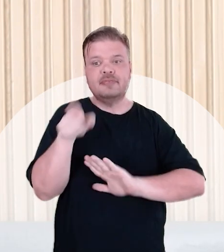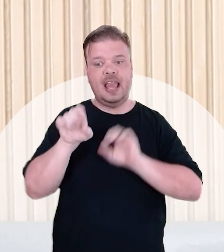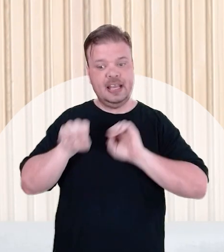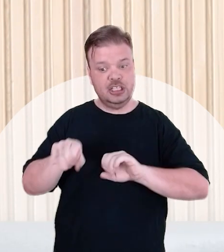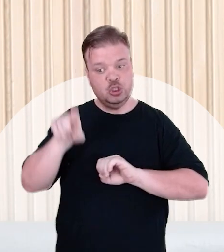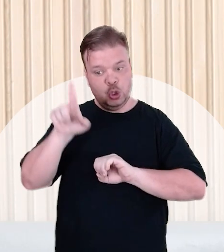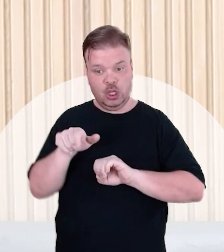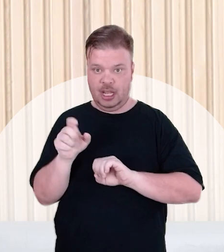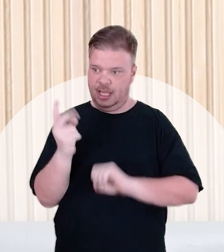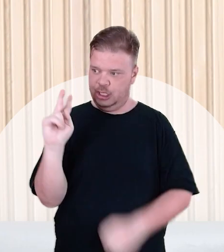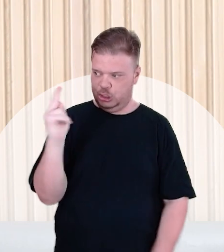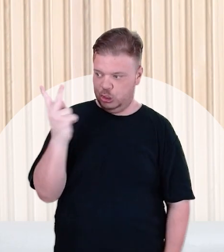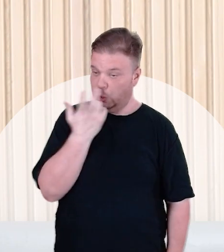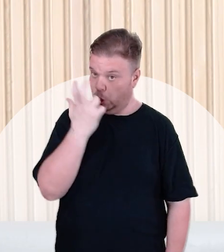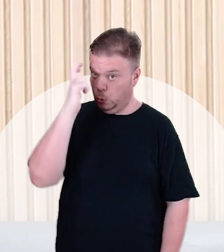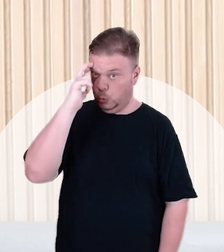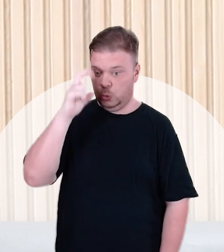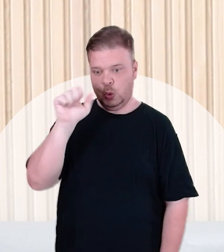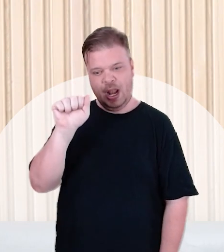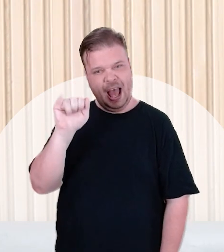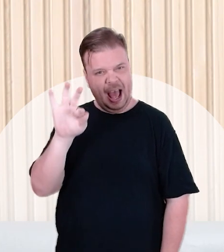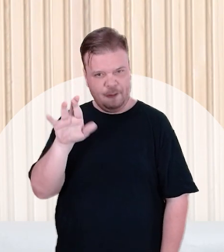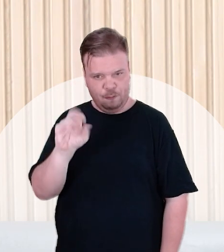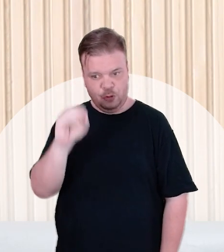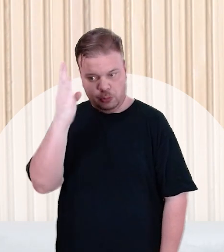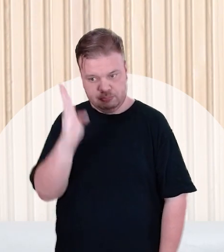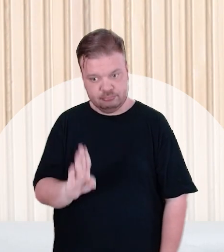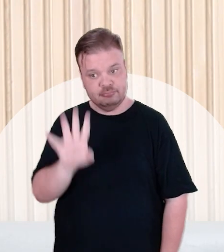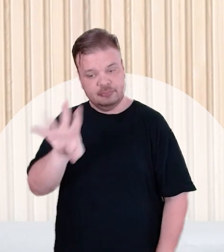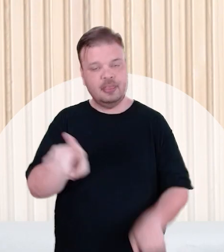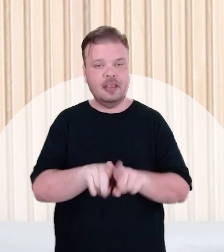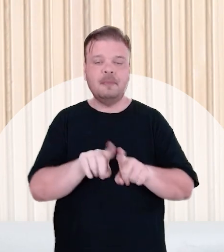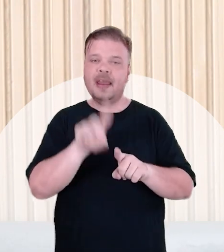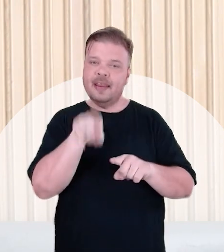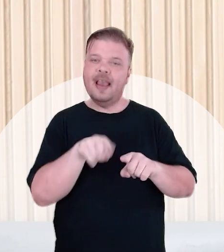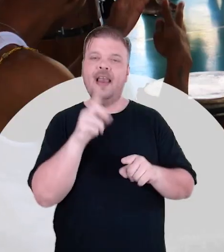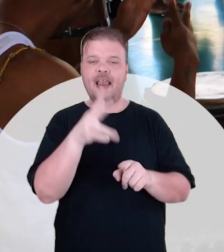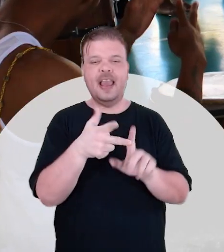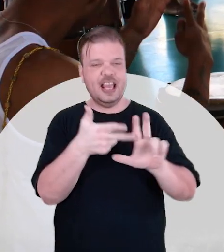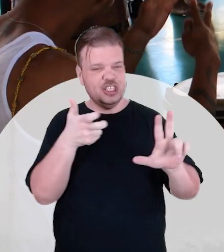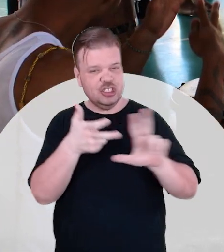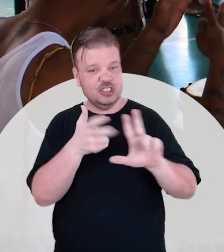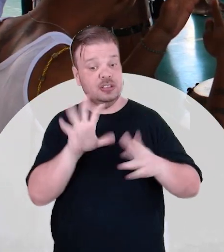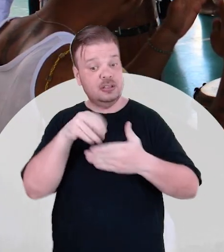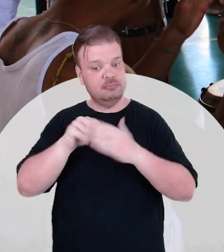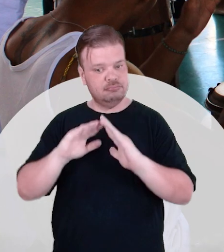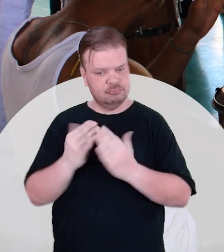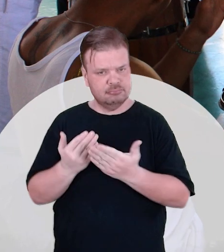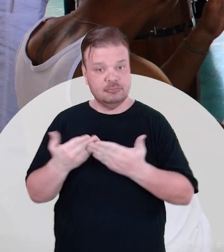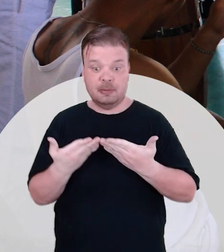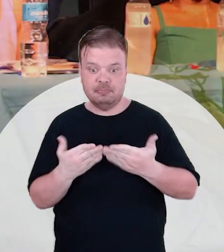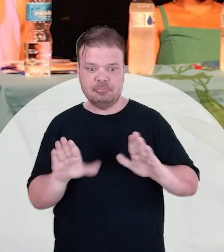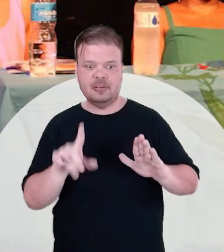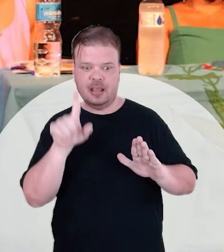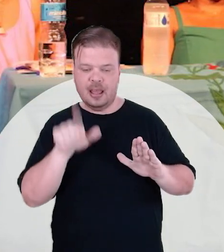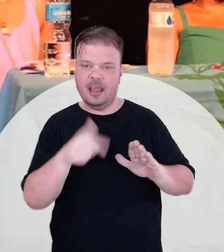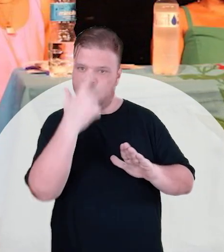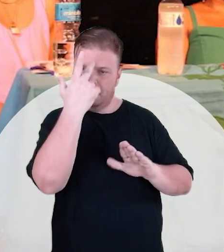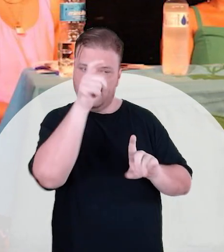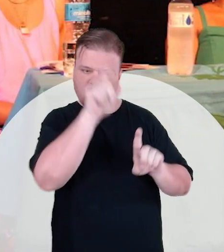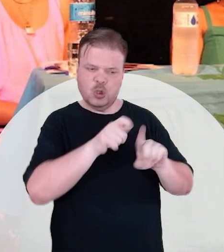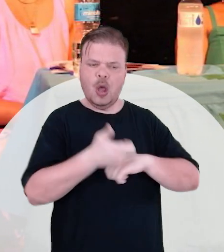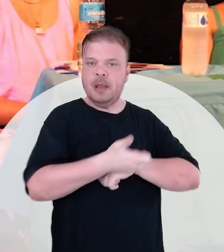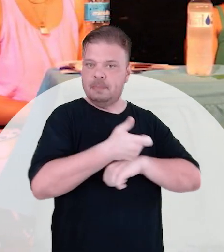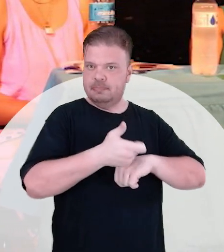que instituiu o ensino de História e Cultura Afro-Brasileira e Indígena nas escolas. A programação contou com a aula inaugural da